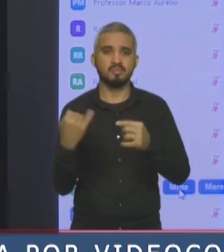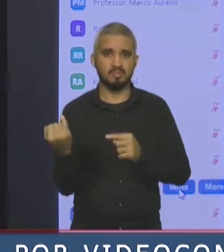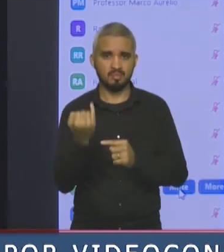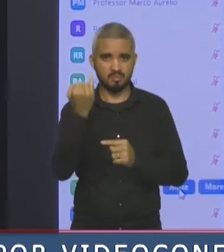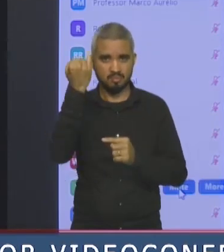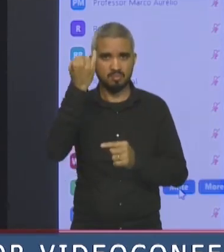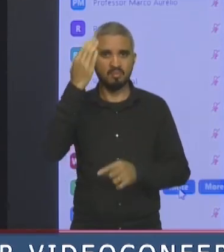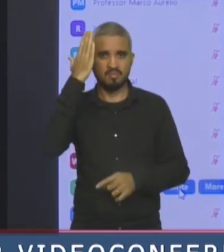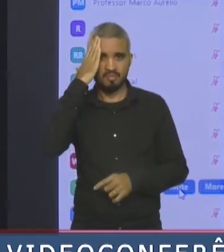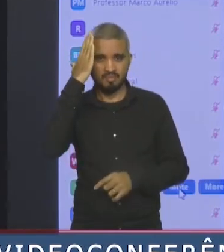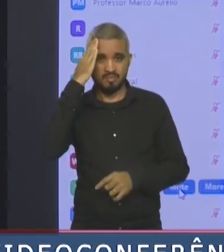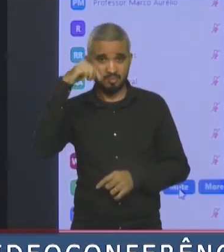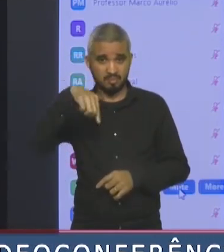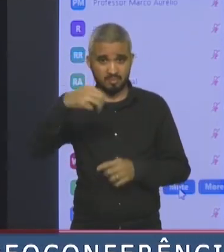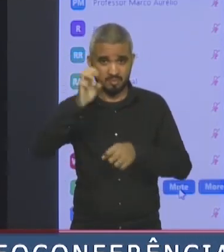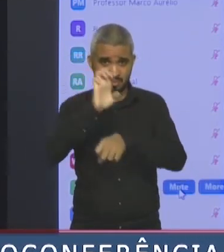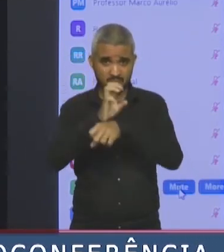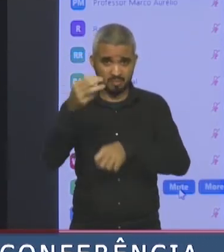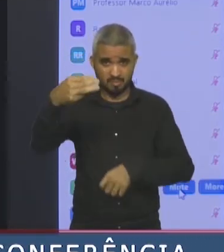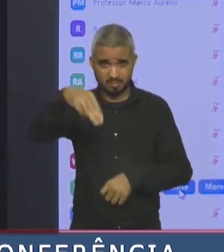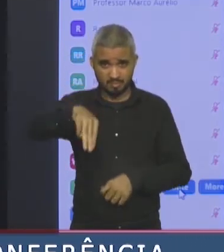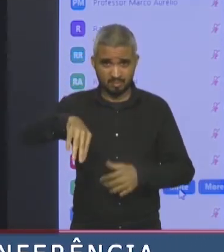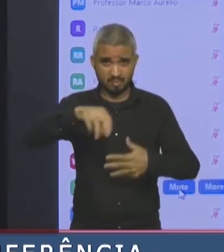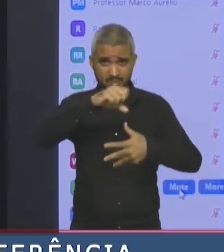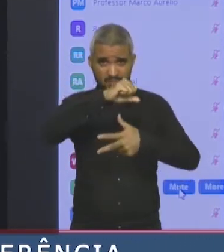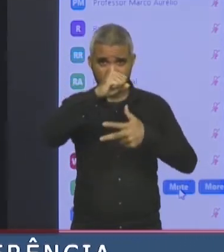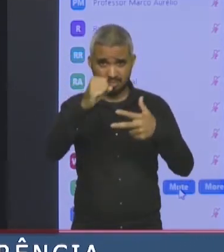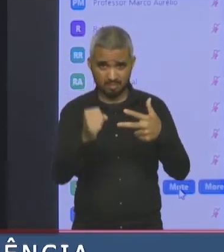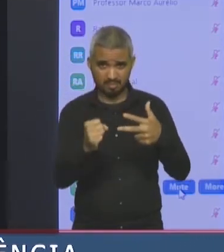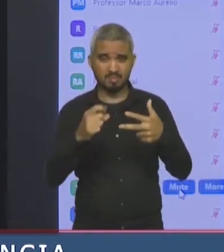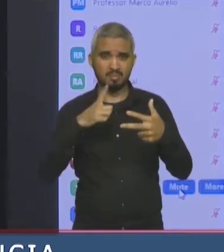Maranhão têm funcionado a despeito das besteiras que têm sido feitas em Brasília.